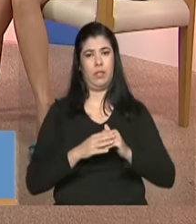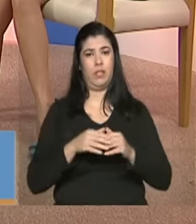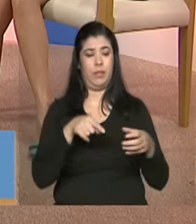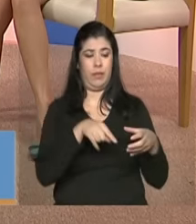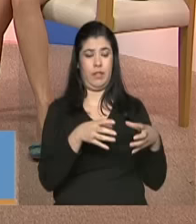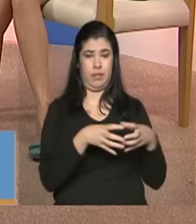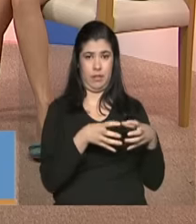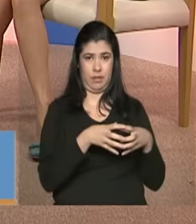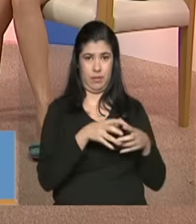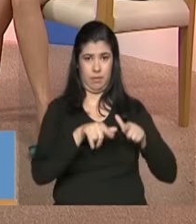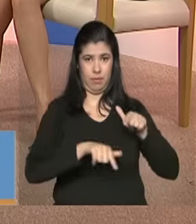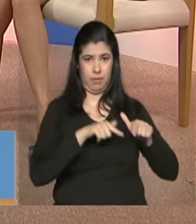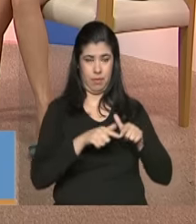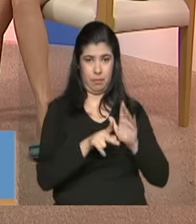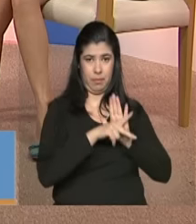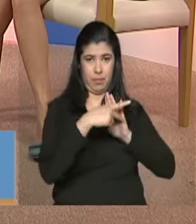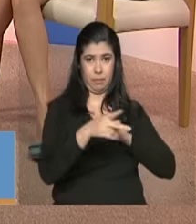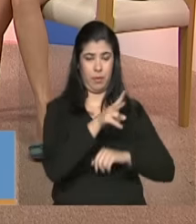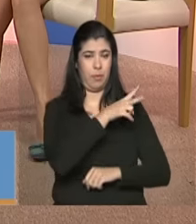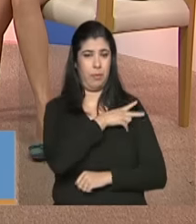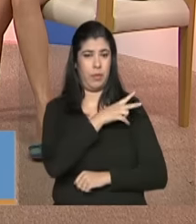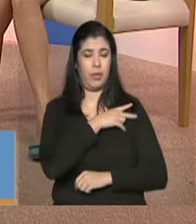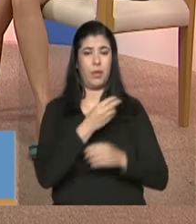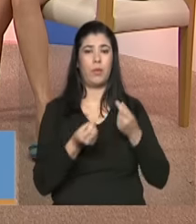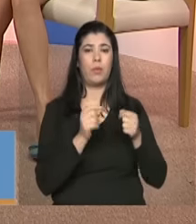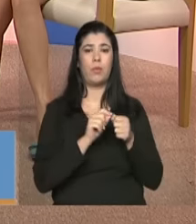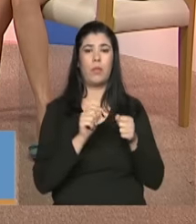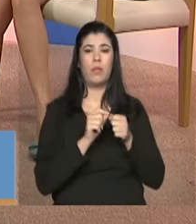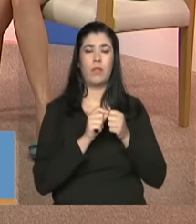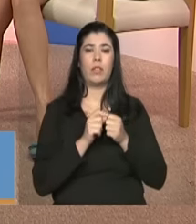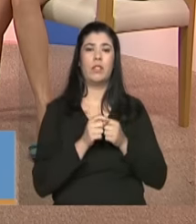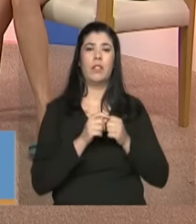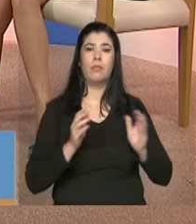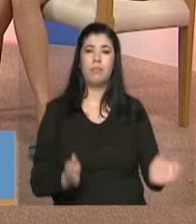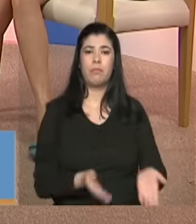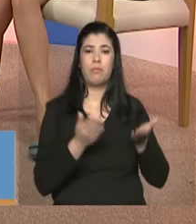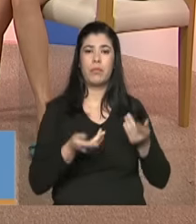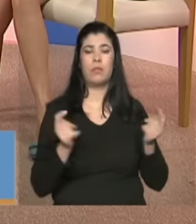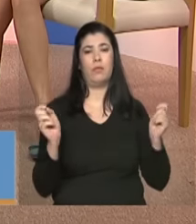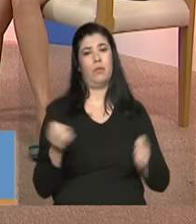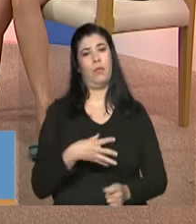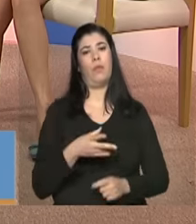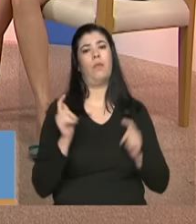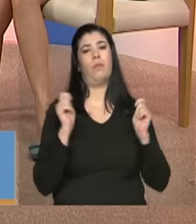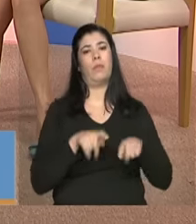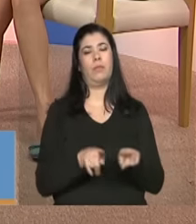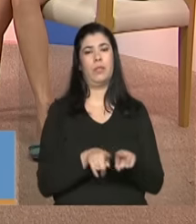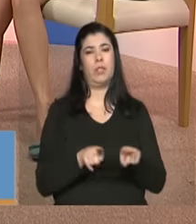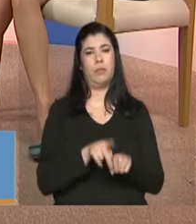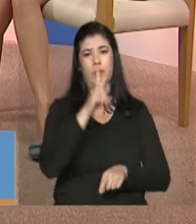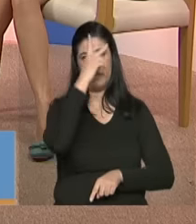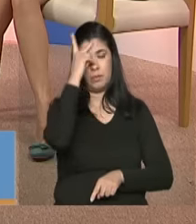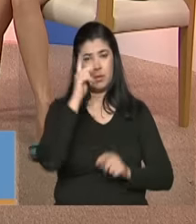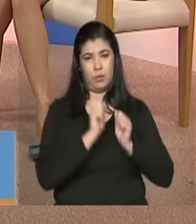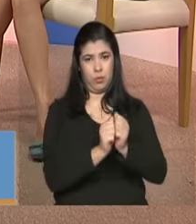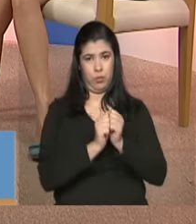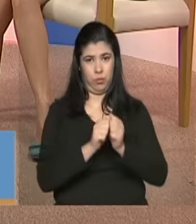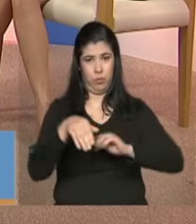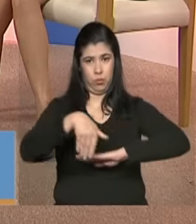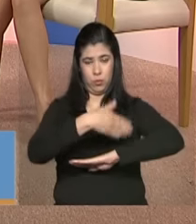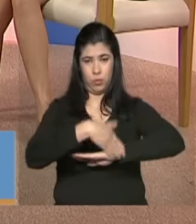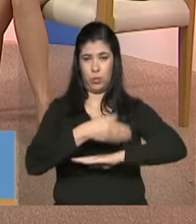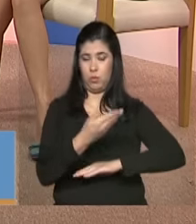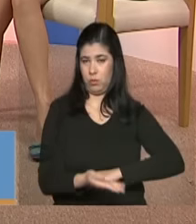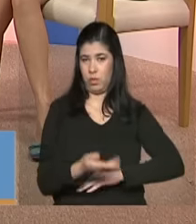trabalho técnico mesmo de de construir essas novas possibilidades né com essas pessoas que estão na rua então esse é o